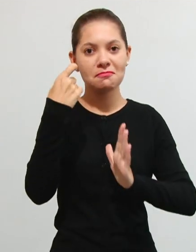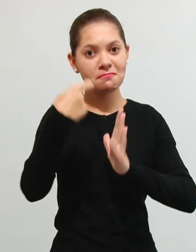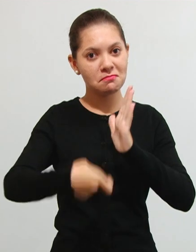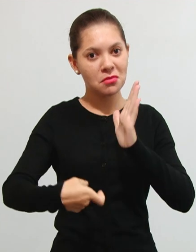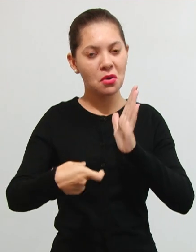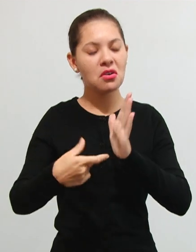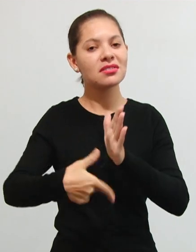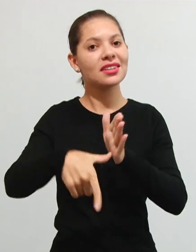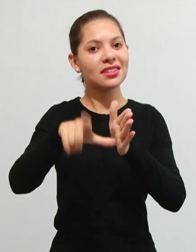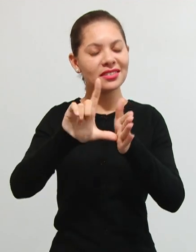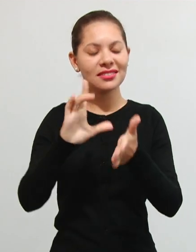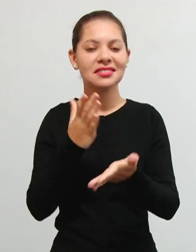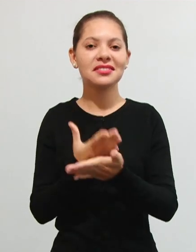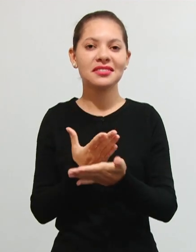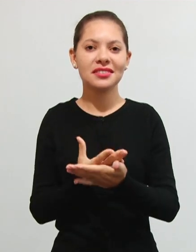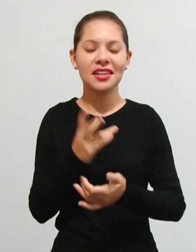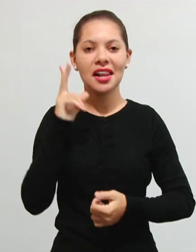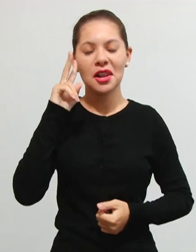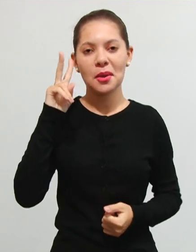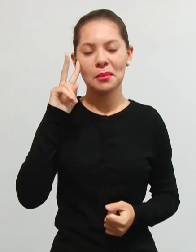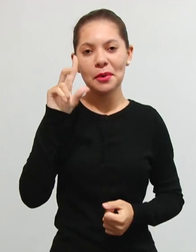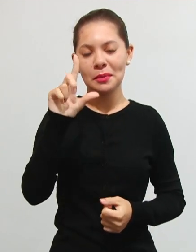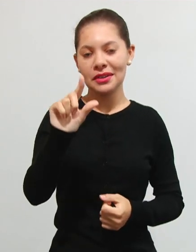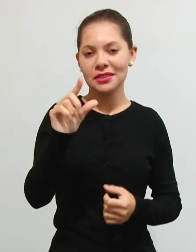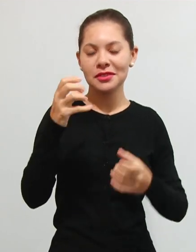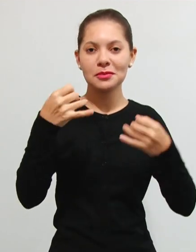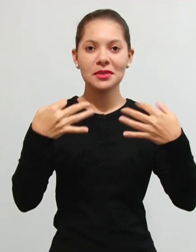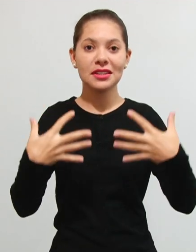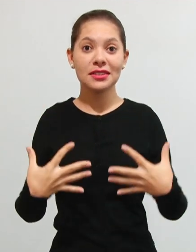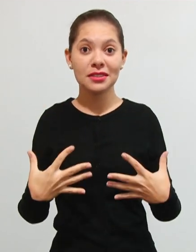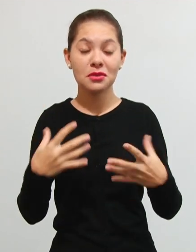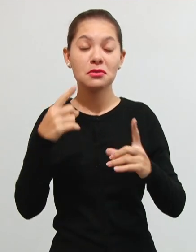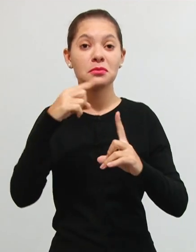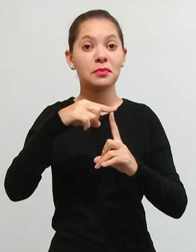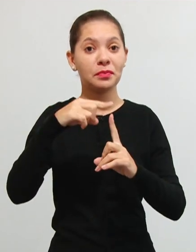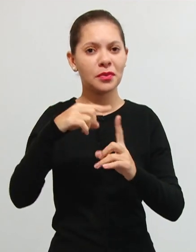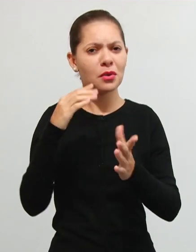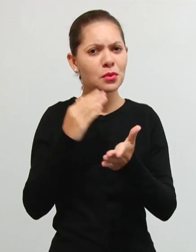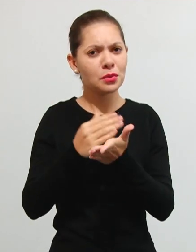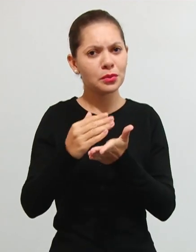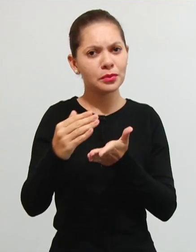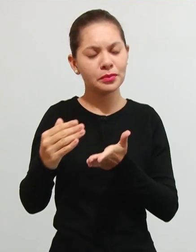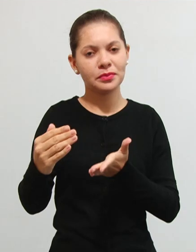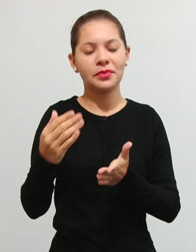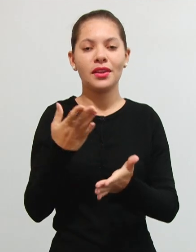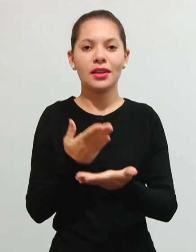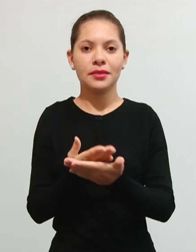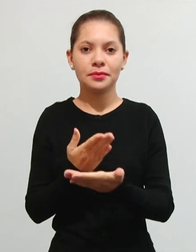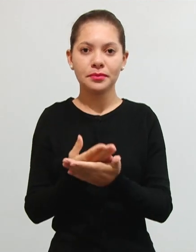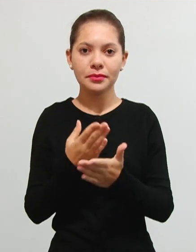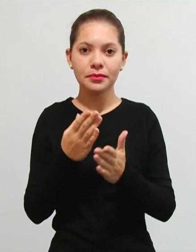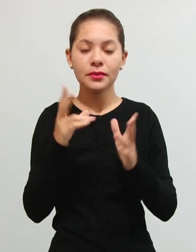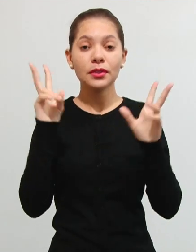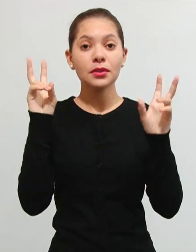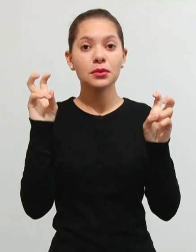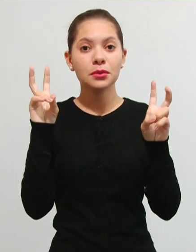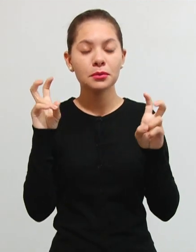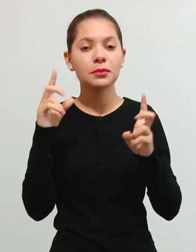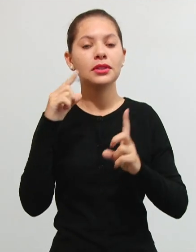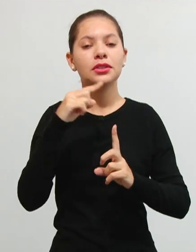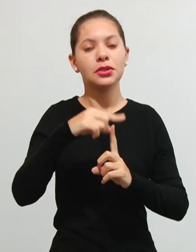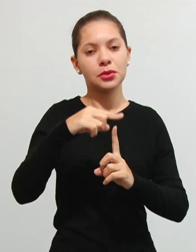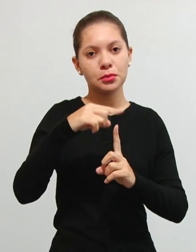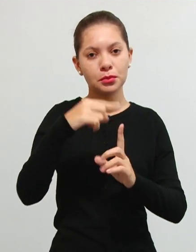uma breve explanação sobre essa espécie tributária, a gente vai dar continuidade na nossa aula sobre espécies